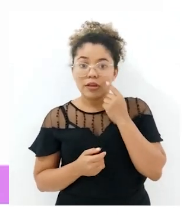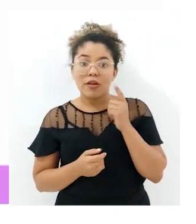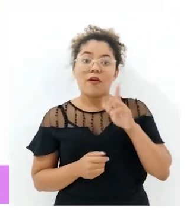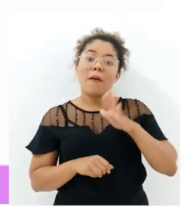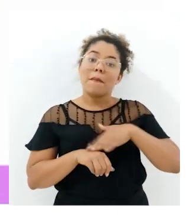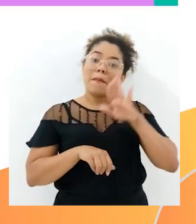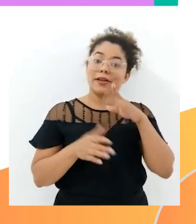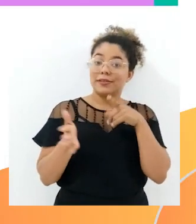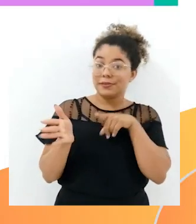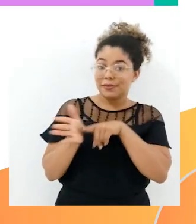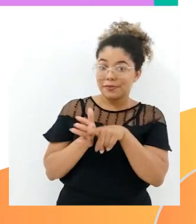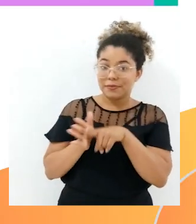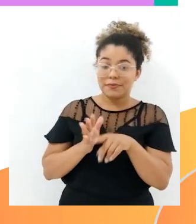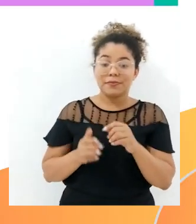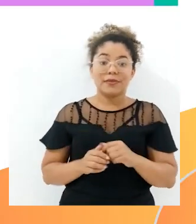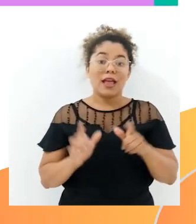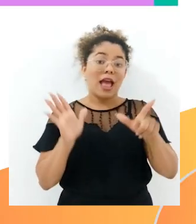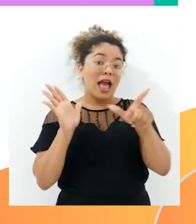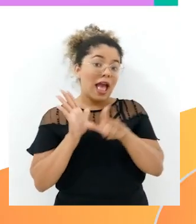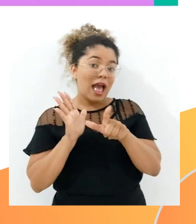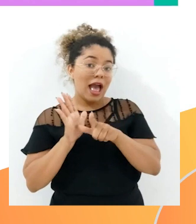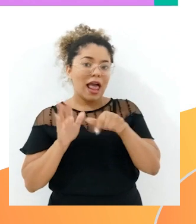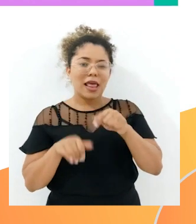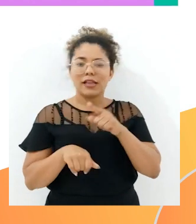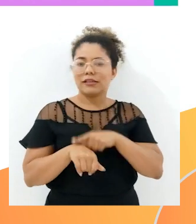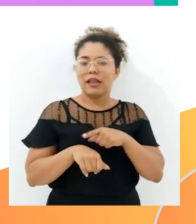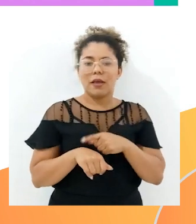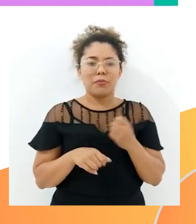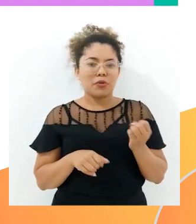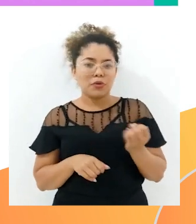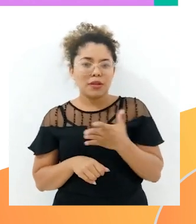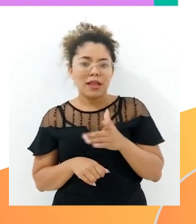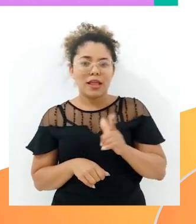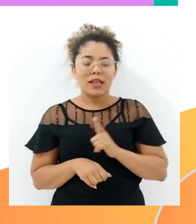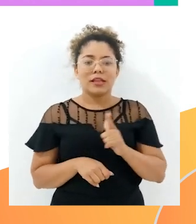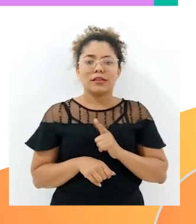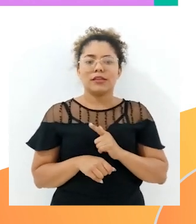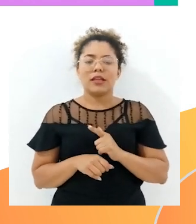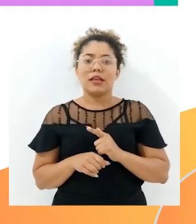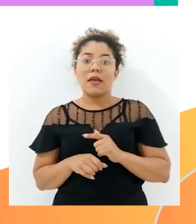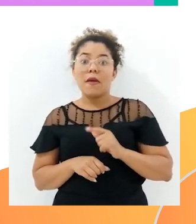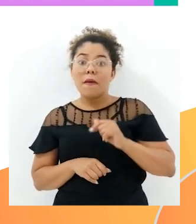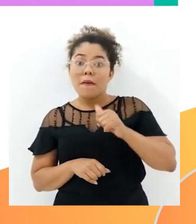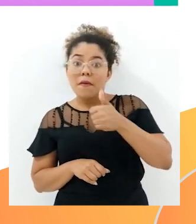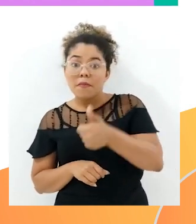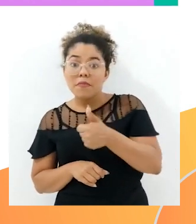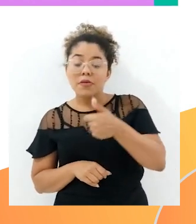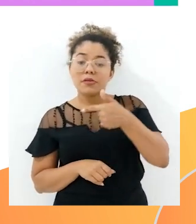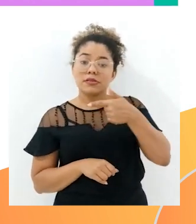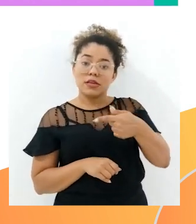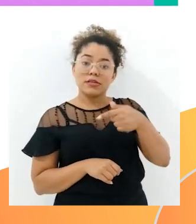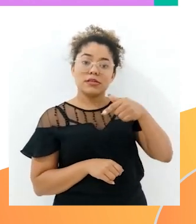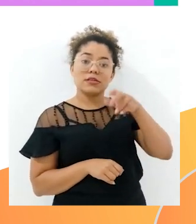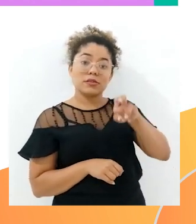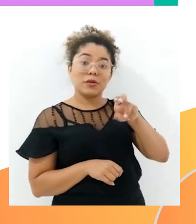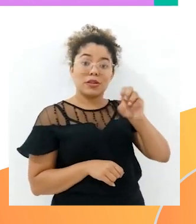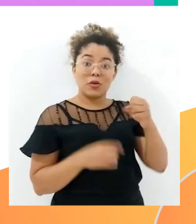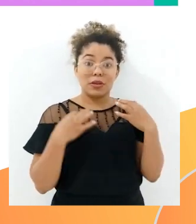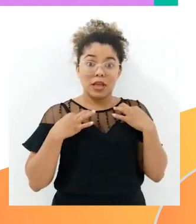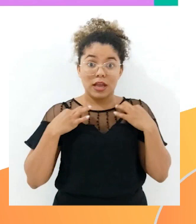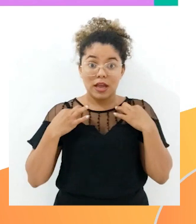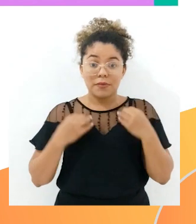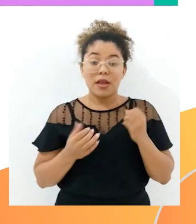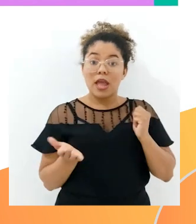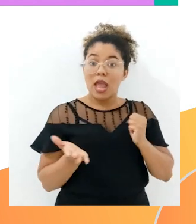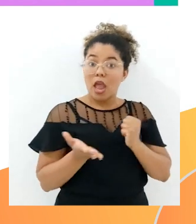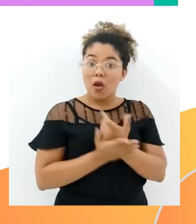vamos para mais um problema. A loja Tempos Modernos tem um estoque de 1.758 camisetas e